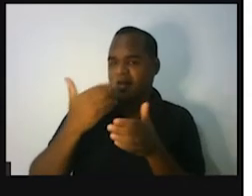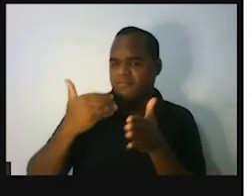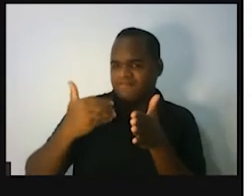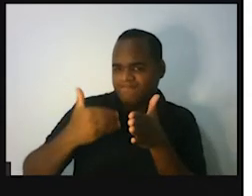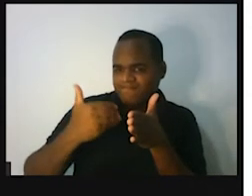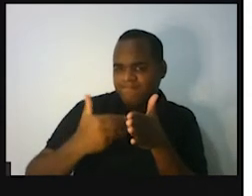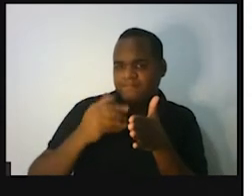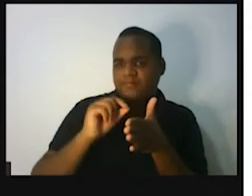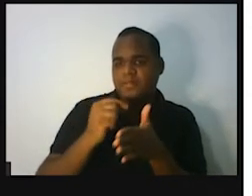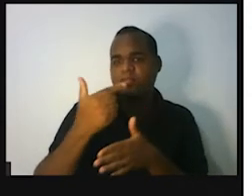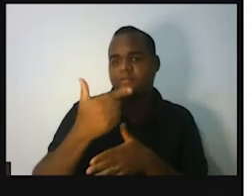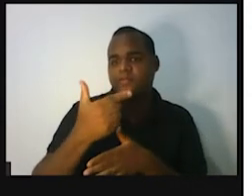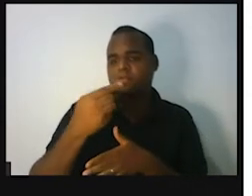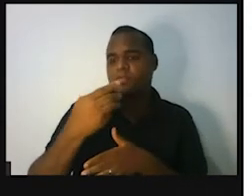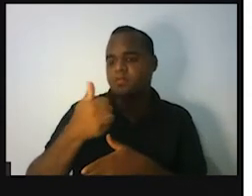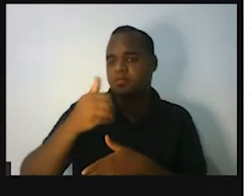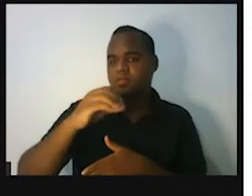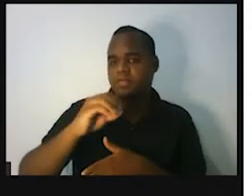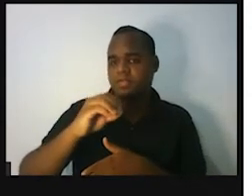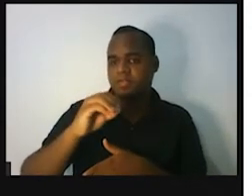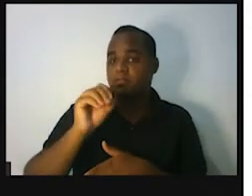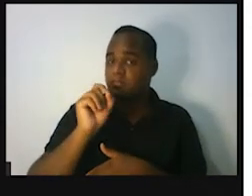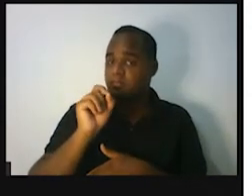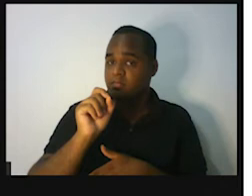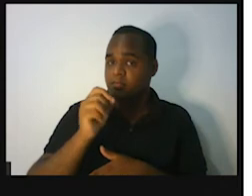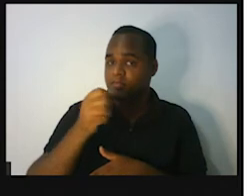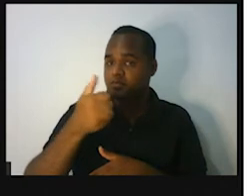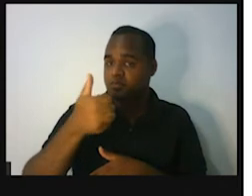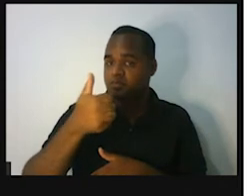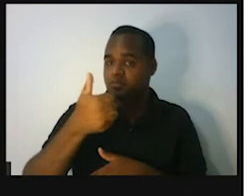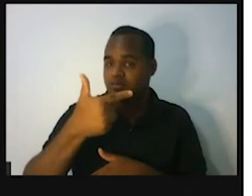210,3.